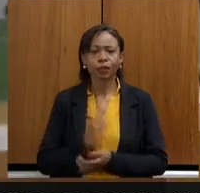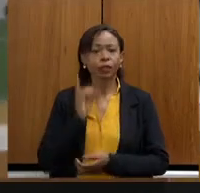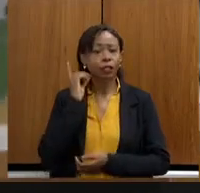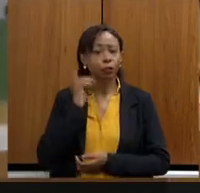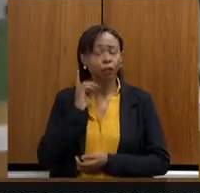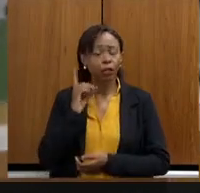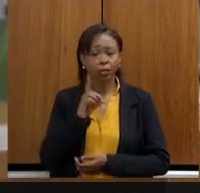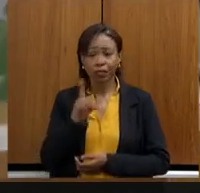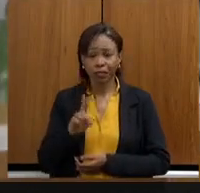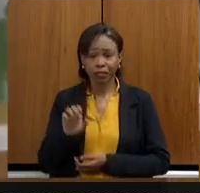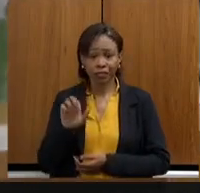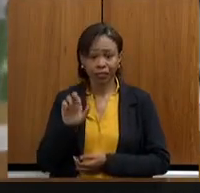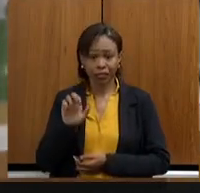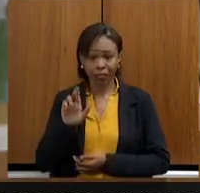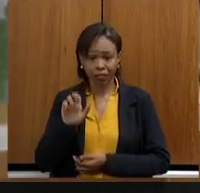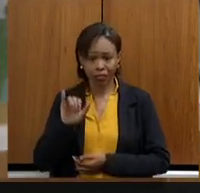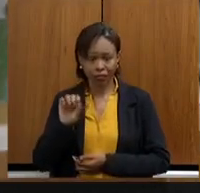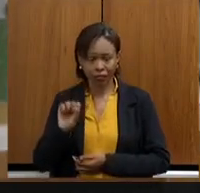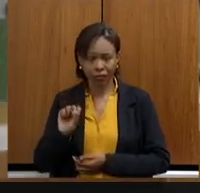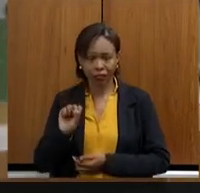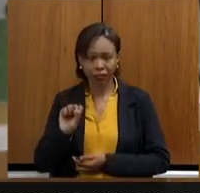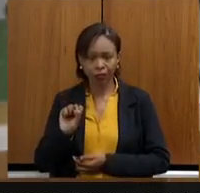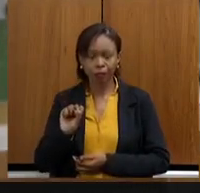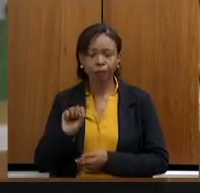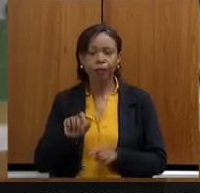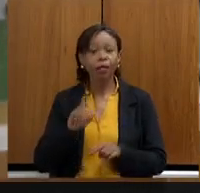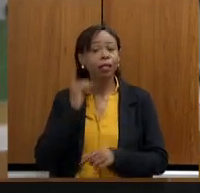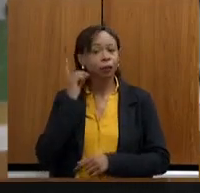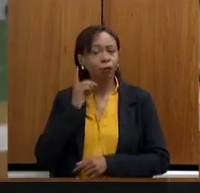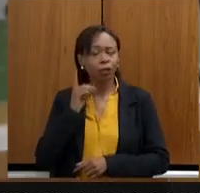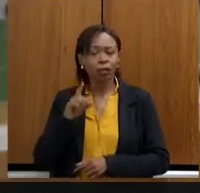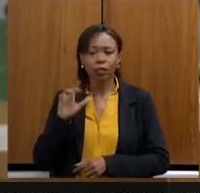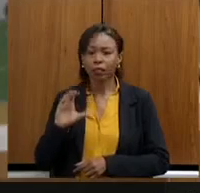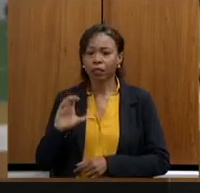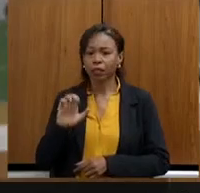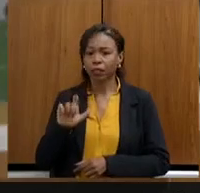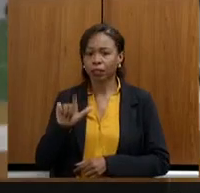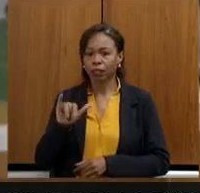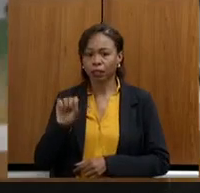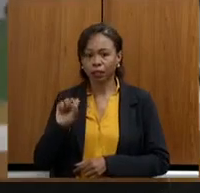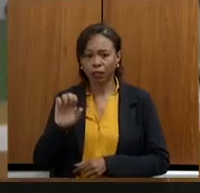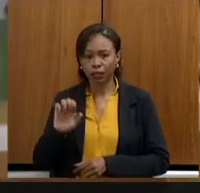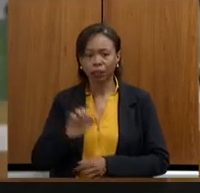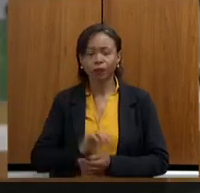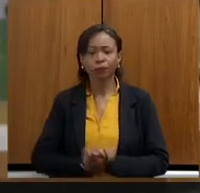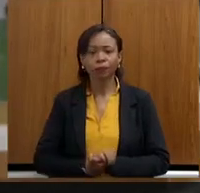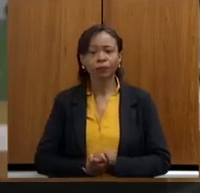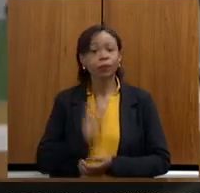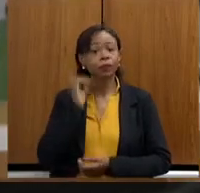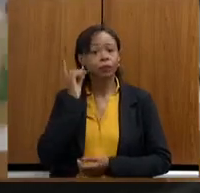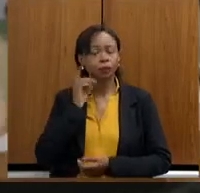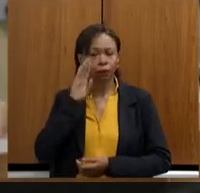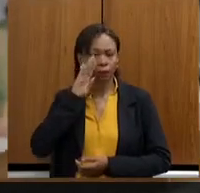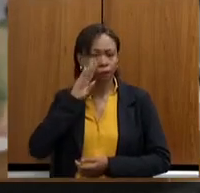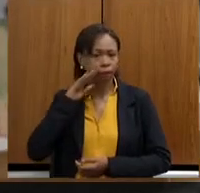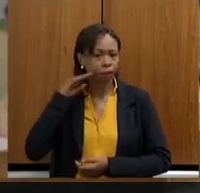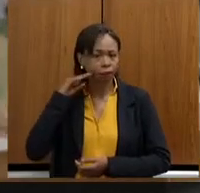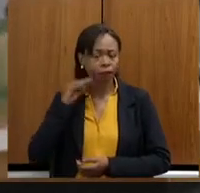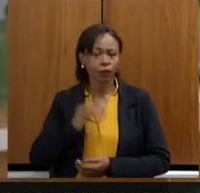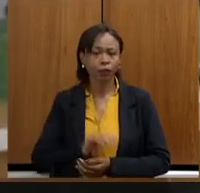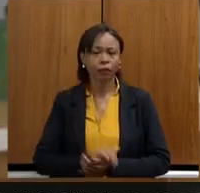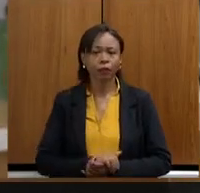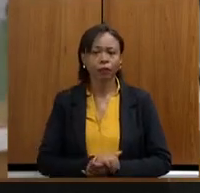a nossa deputada Selize, a deputada Beatriz e